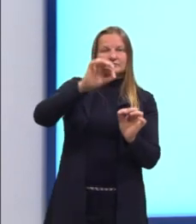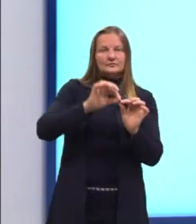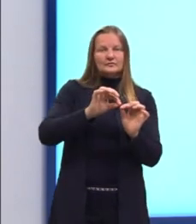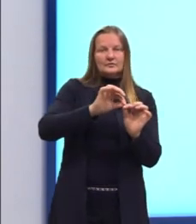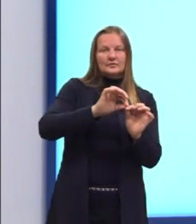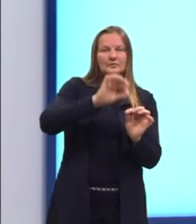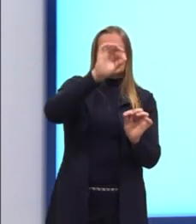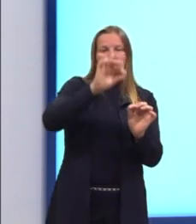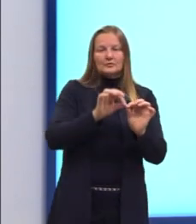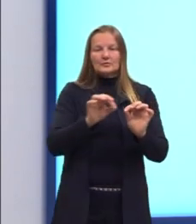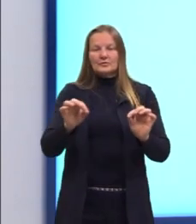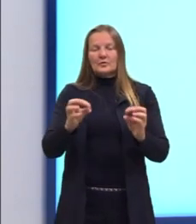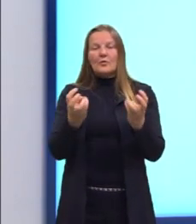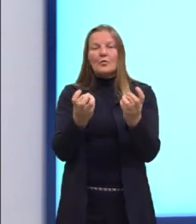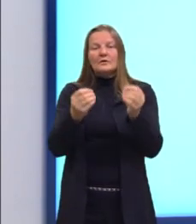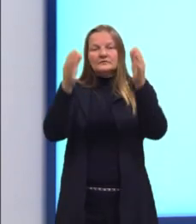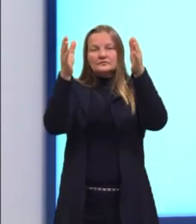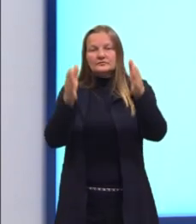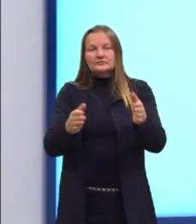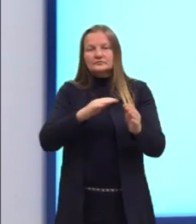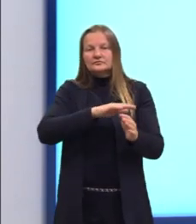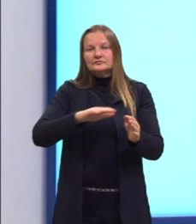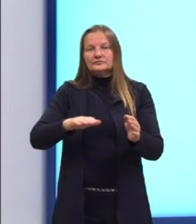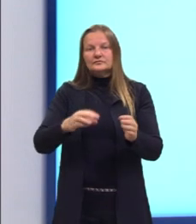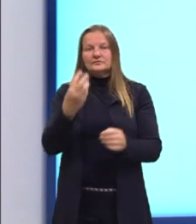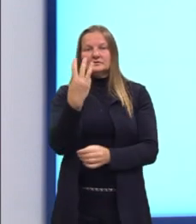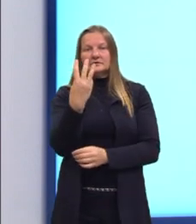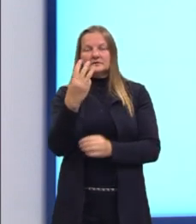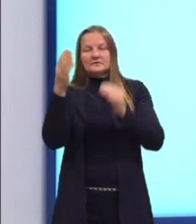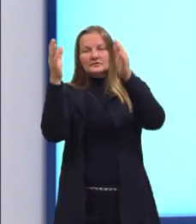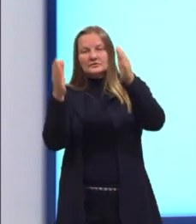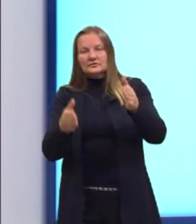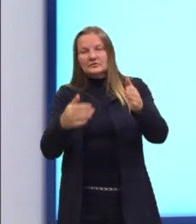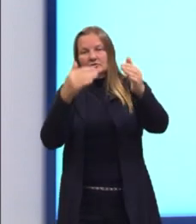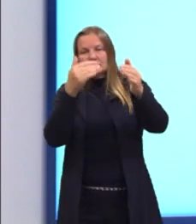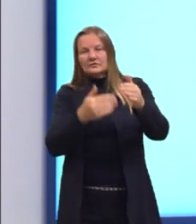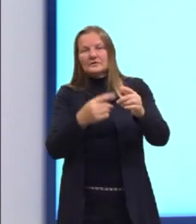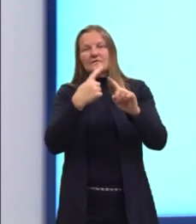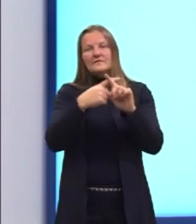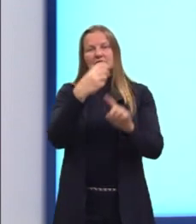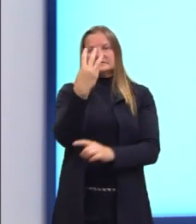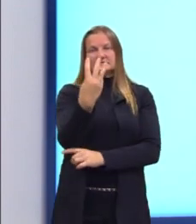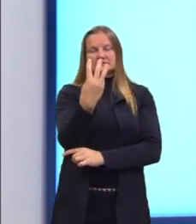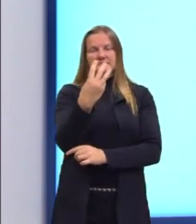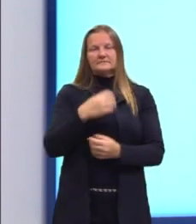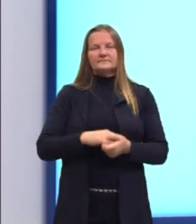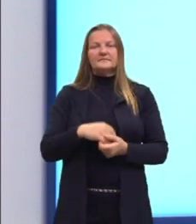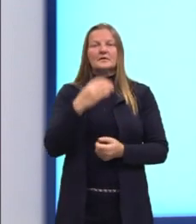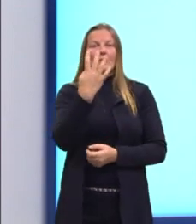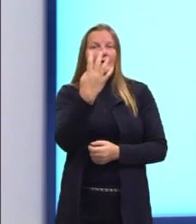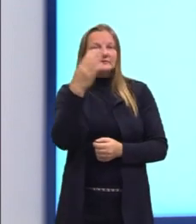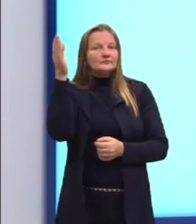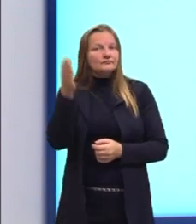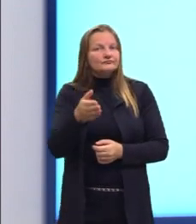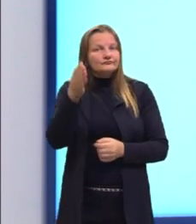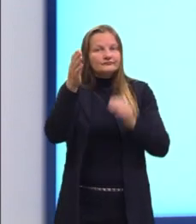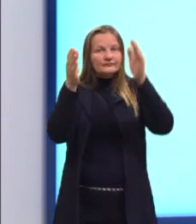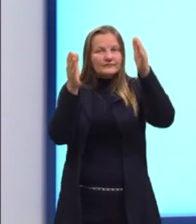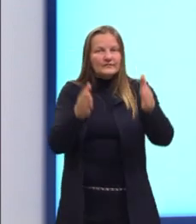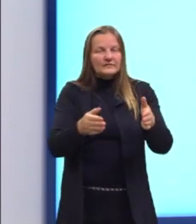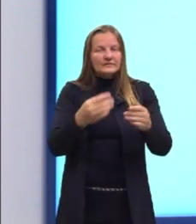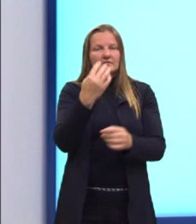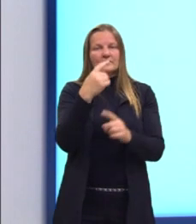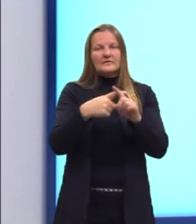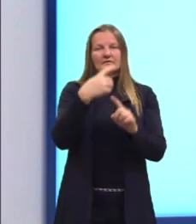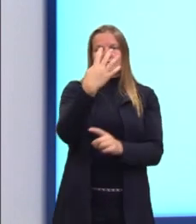número de lados da face. Se nós temos três faces, multiplicamos por três. Quatro faces, multiplicamos por